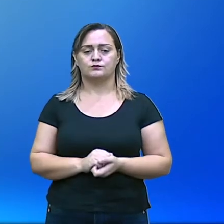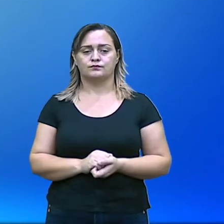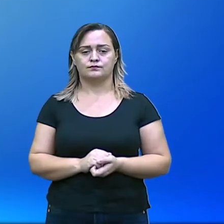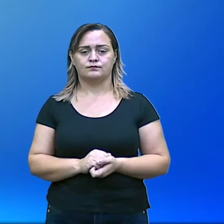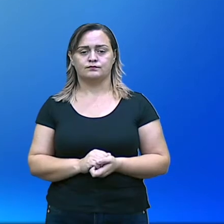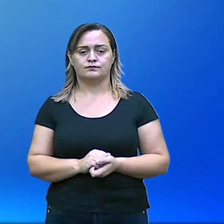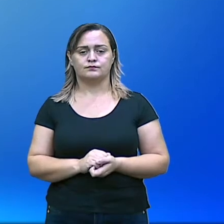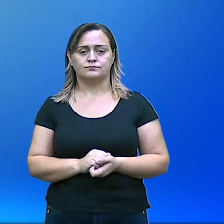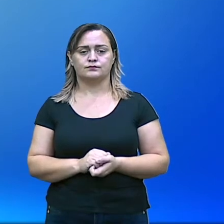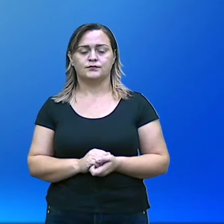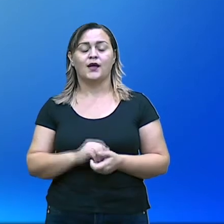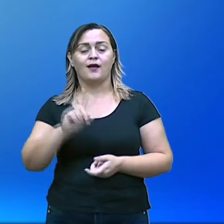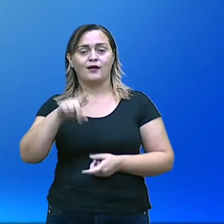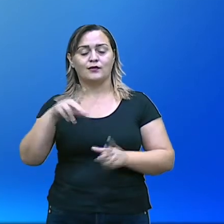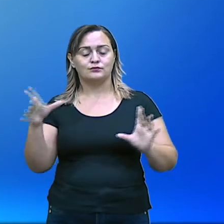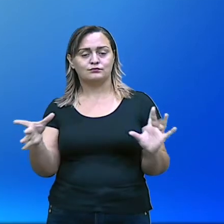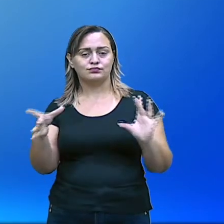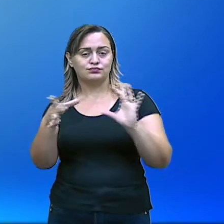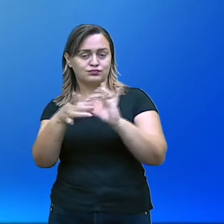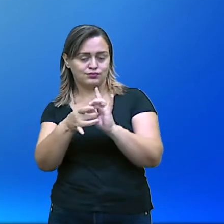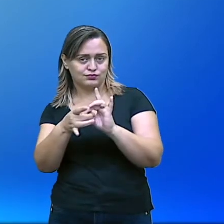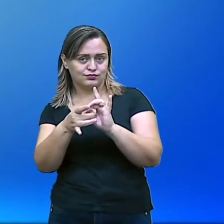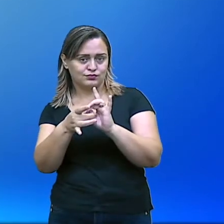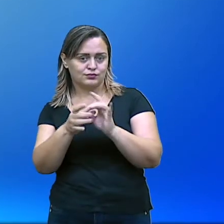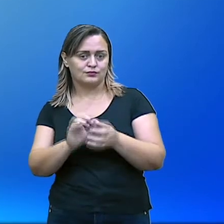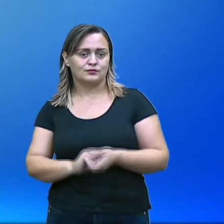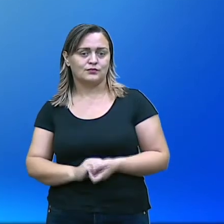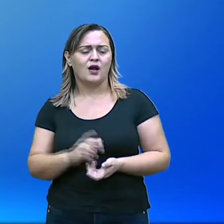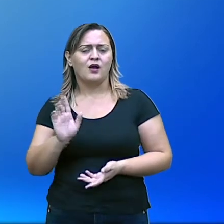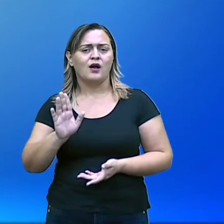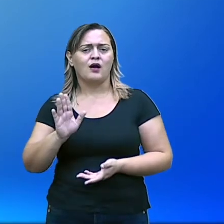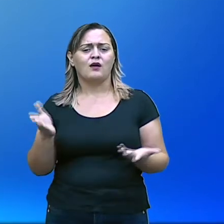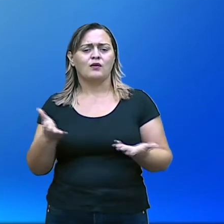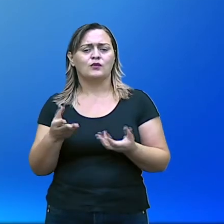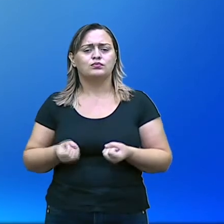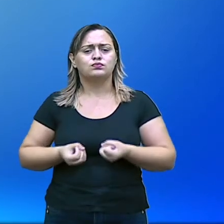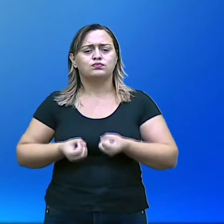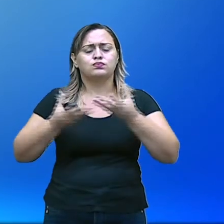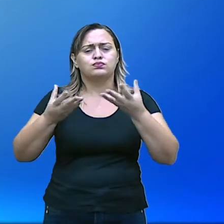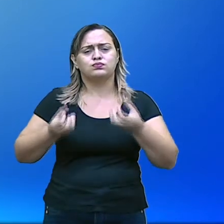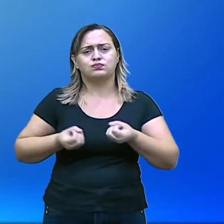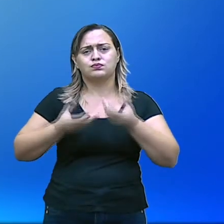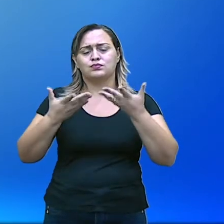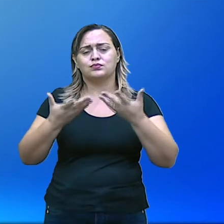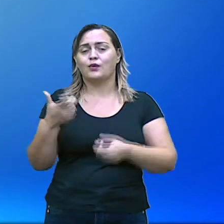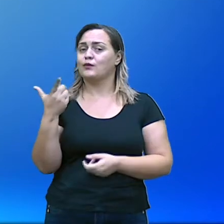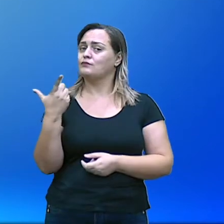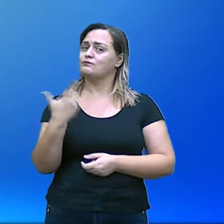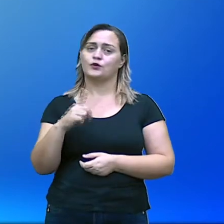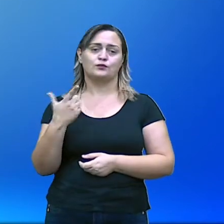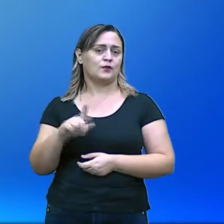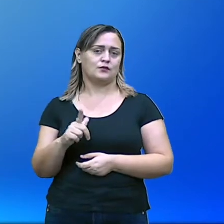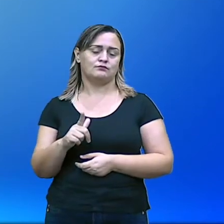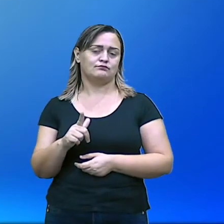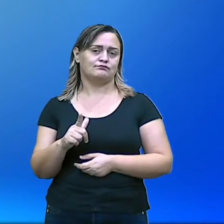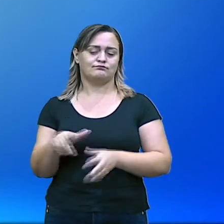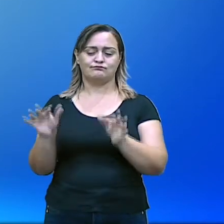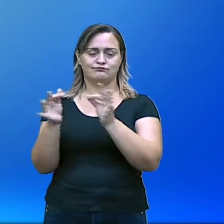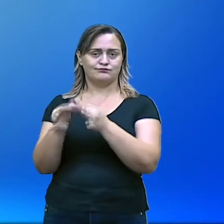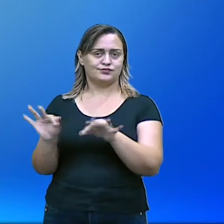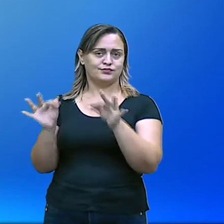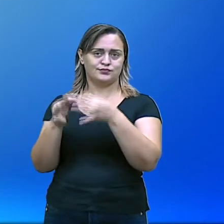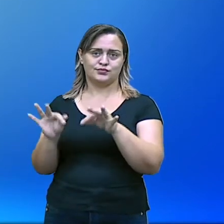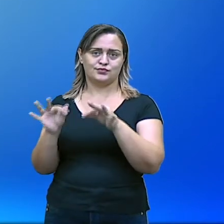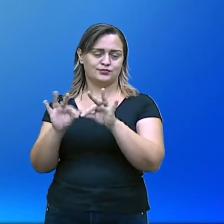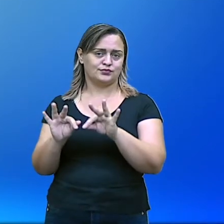Agora, Não possui função sintática, não. Pois bem. Só vai ter mesmo a função morfológica, né? Tá